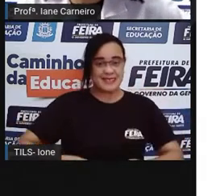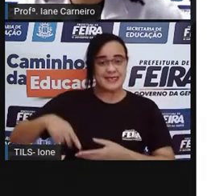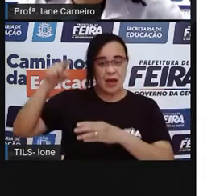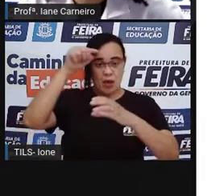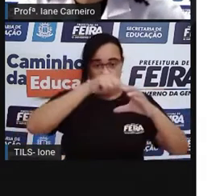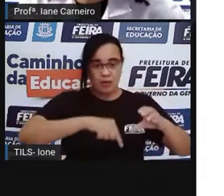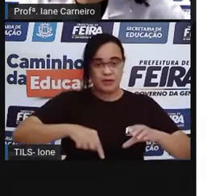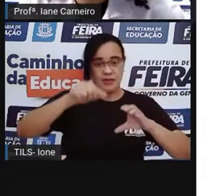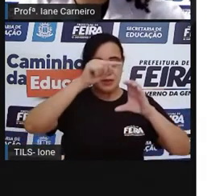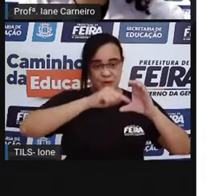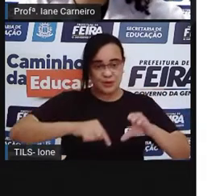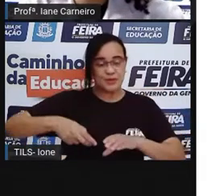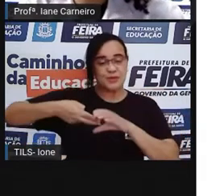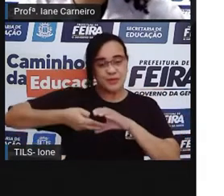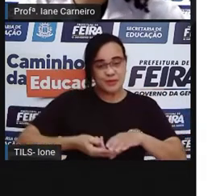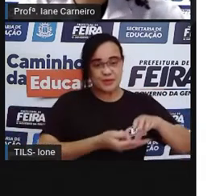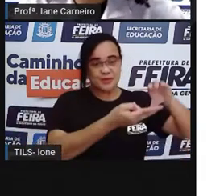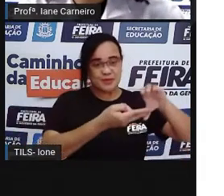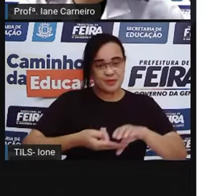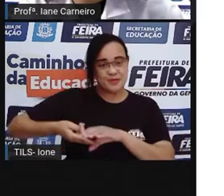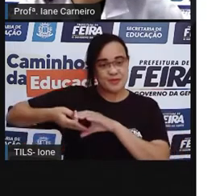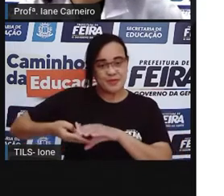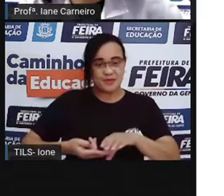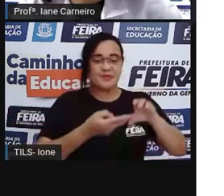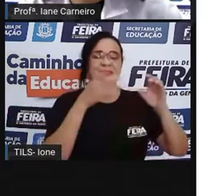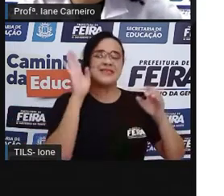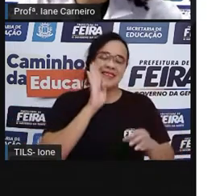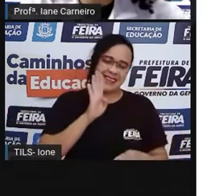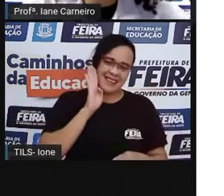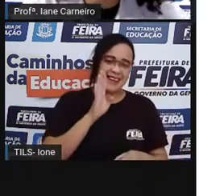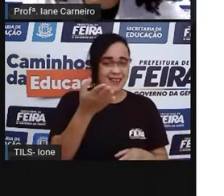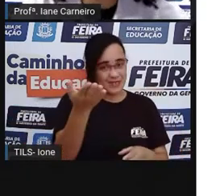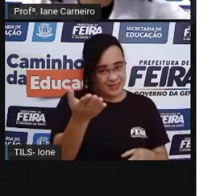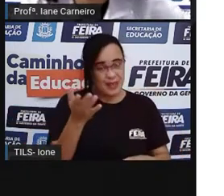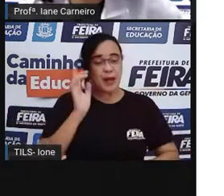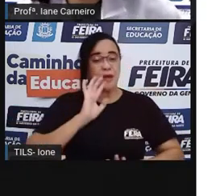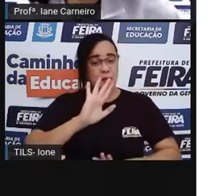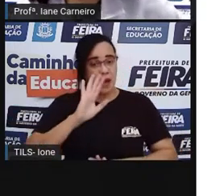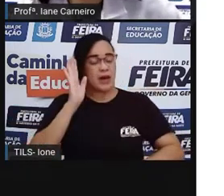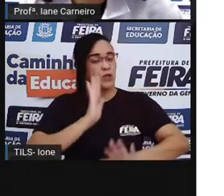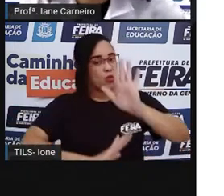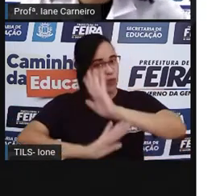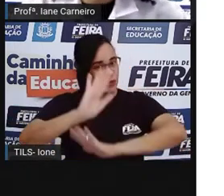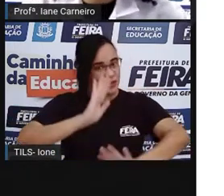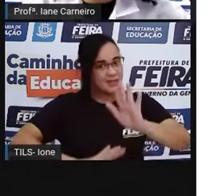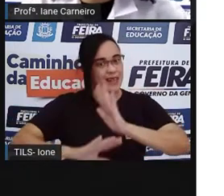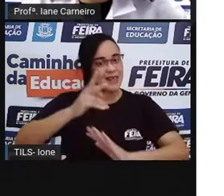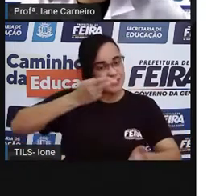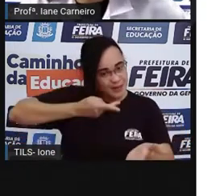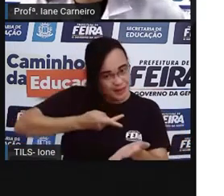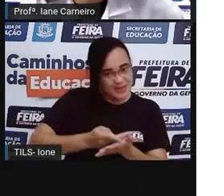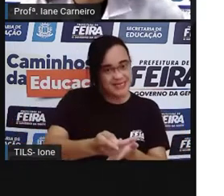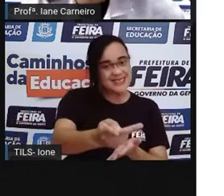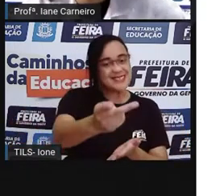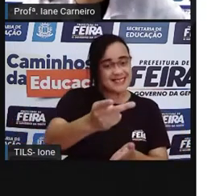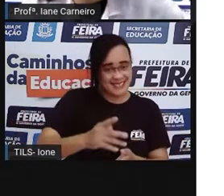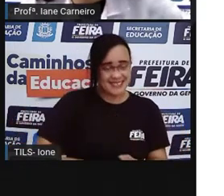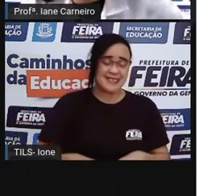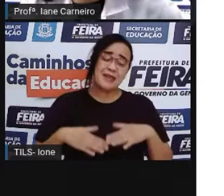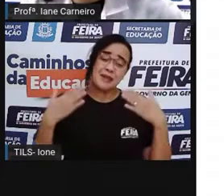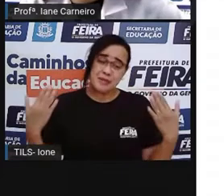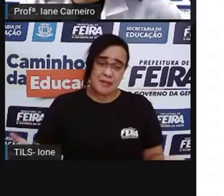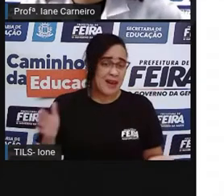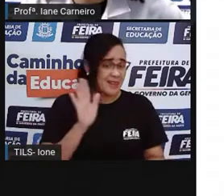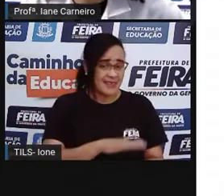balançar no balanço de pneu, né? É bem divertido. A gente tem que ter cuidado pra não se machucar, mas toda a infância é